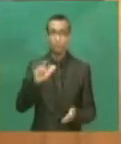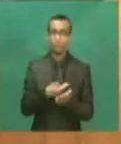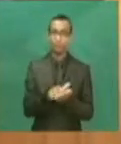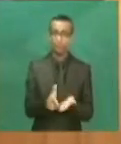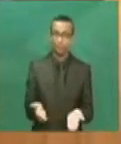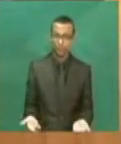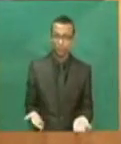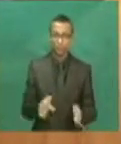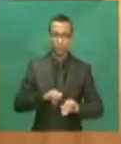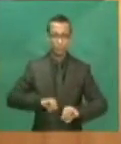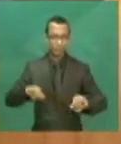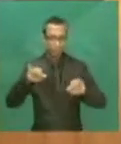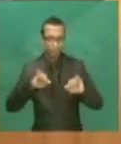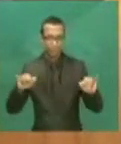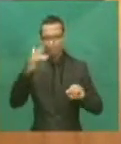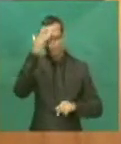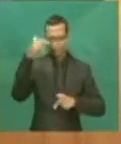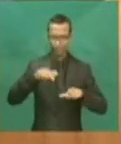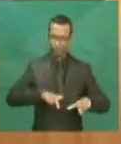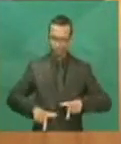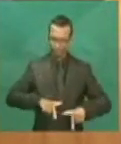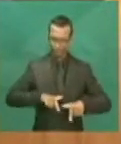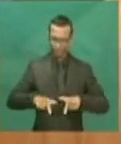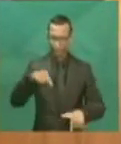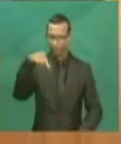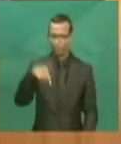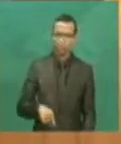ao lamentar a morte de uma colega,